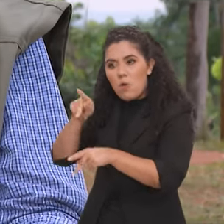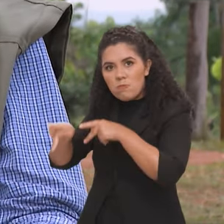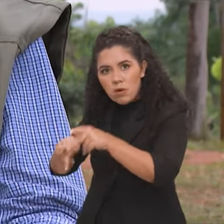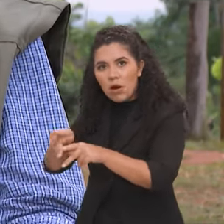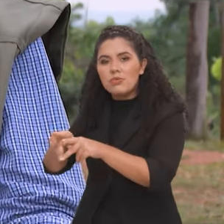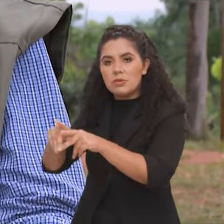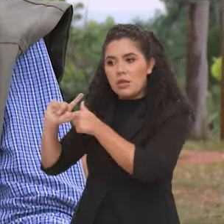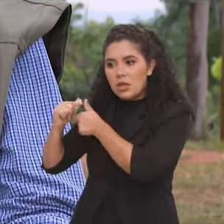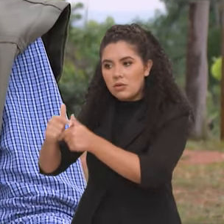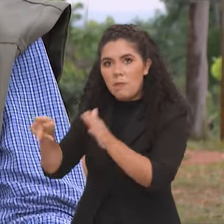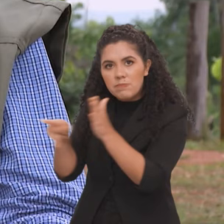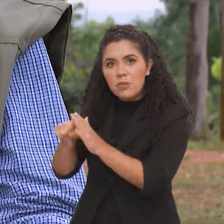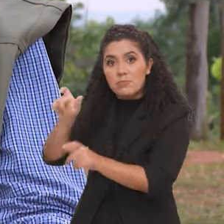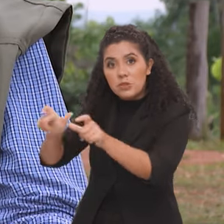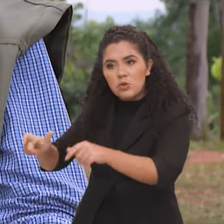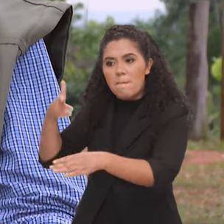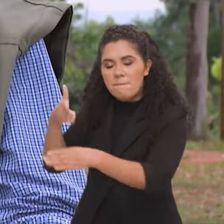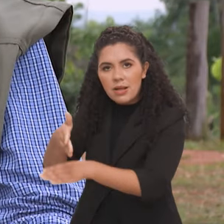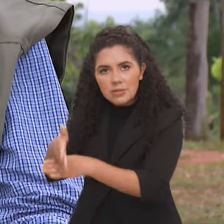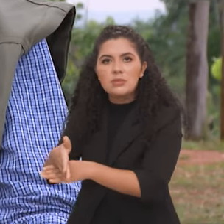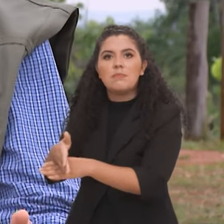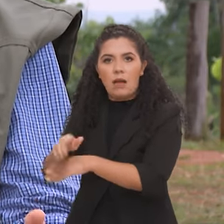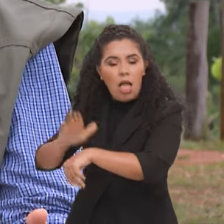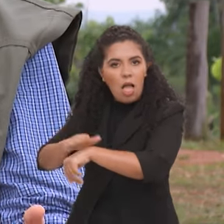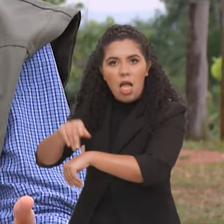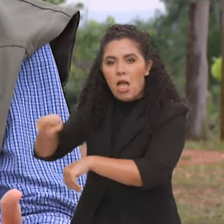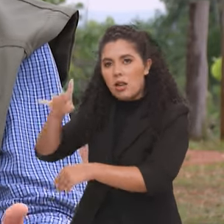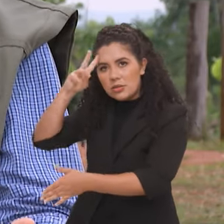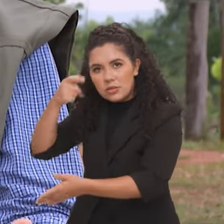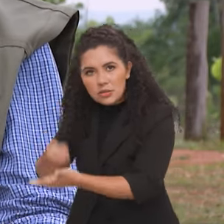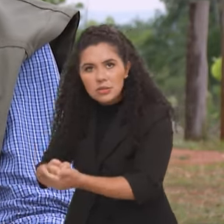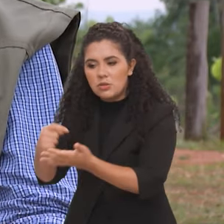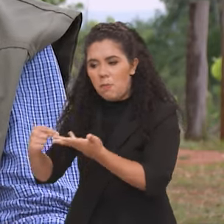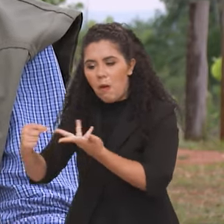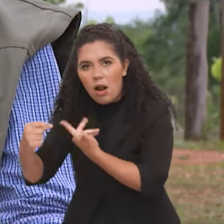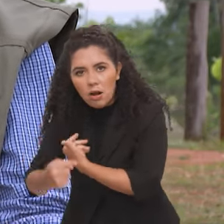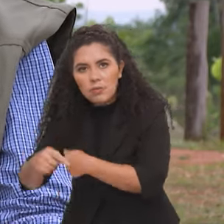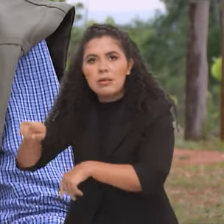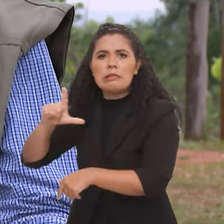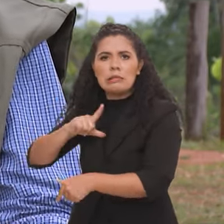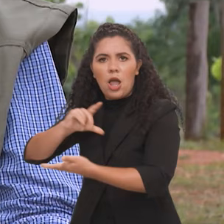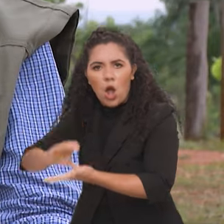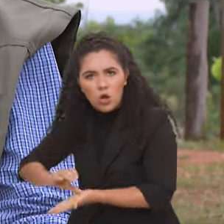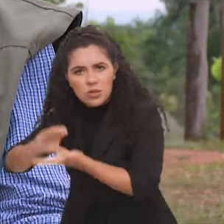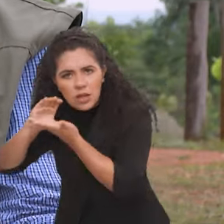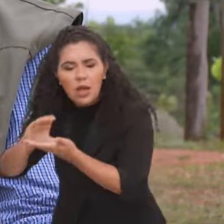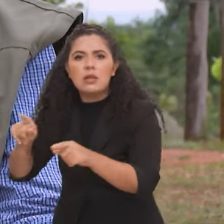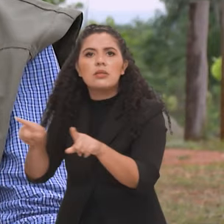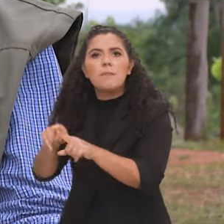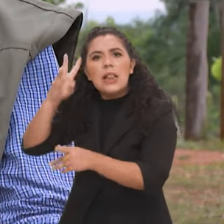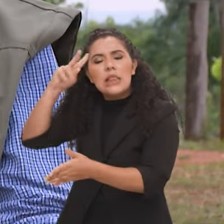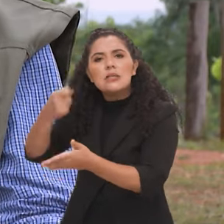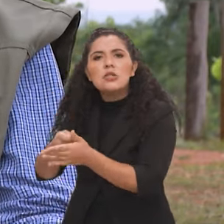porque isso é o dia a dia, isso é a vida dessas pessoas. Então, essa comunidade, ela se envolve no conselho, ela